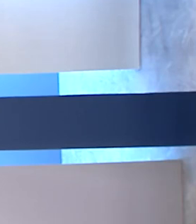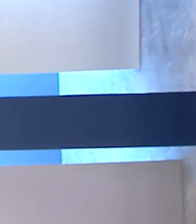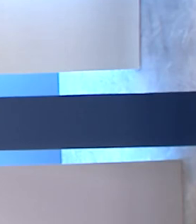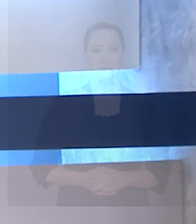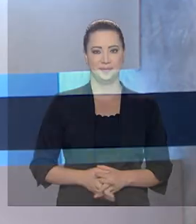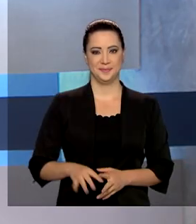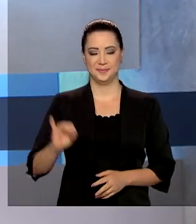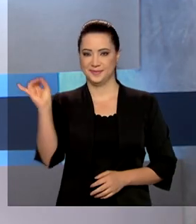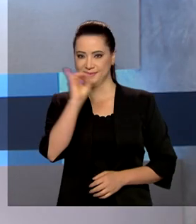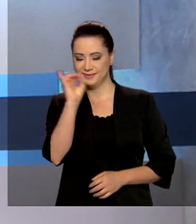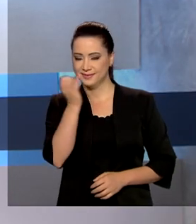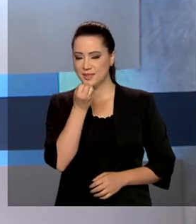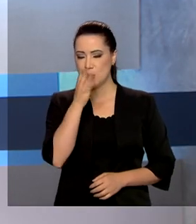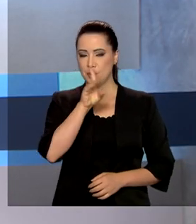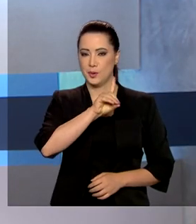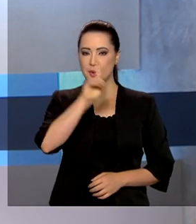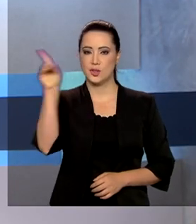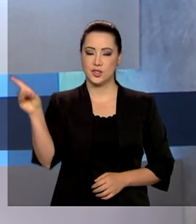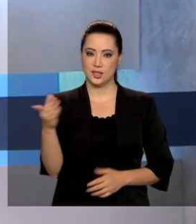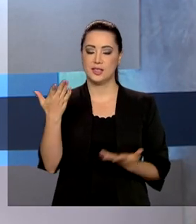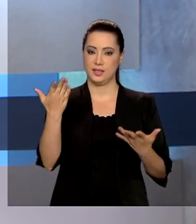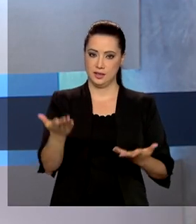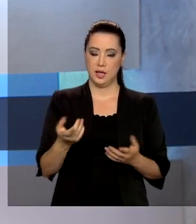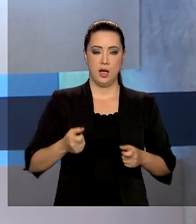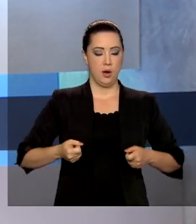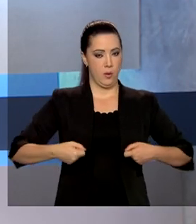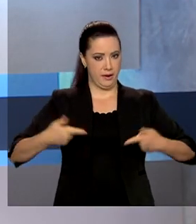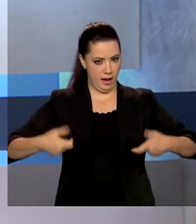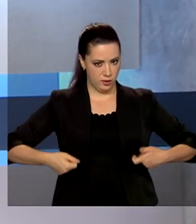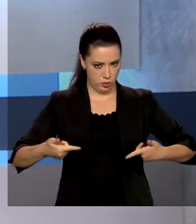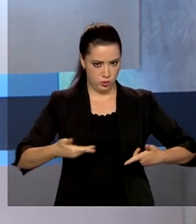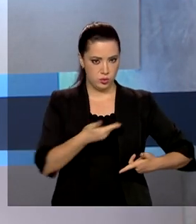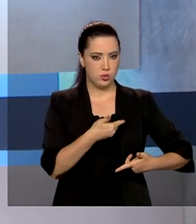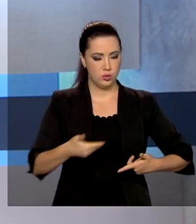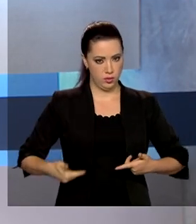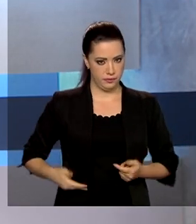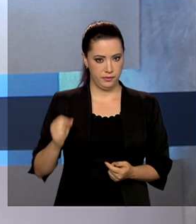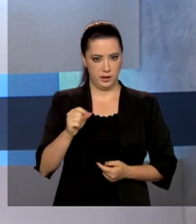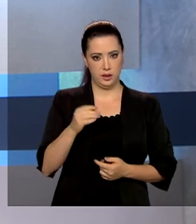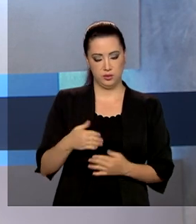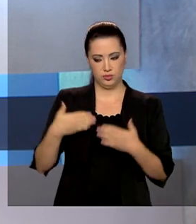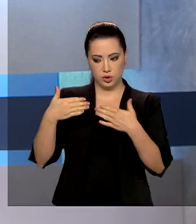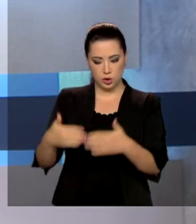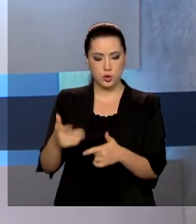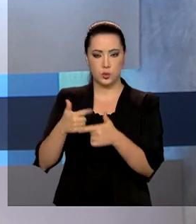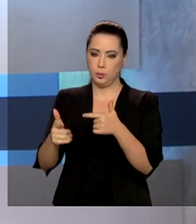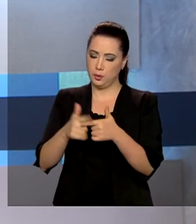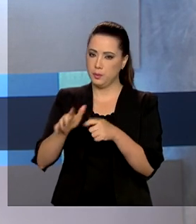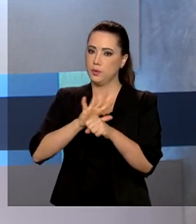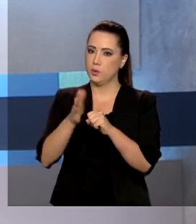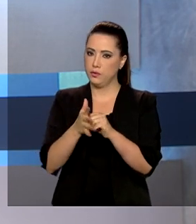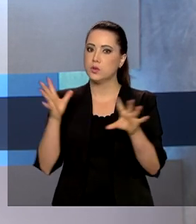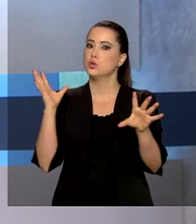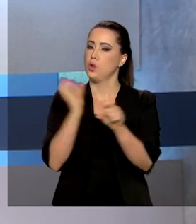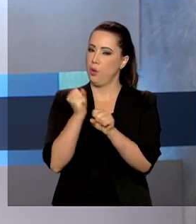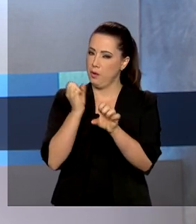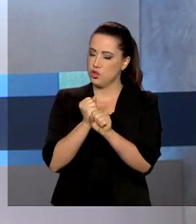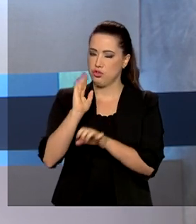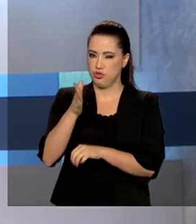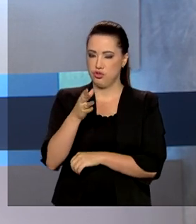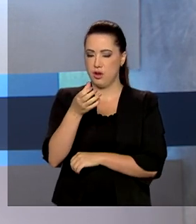Olá, bom dia! Gastos do governo com o enfrentamento à pandemia da Covid-19 somam mais de